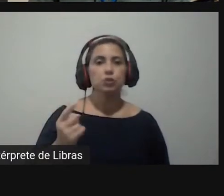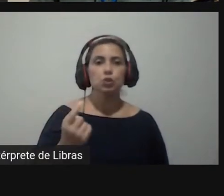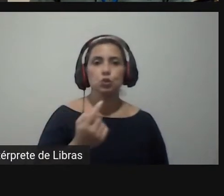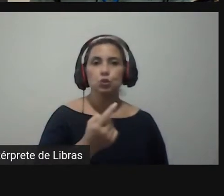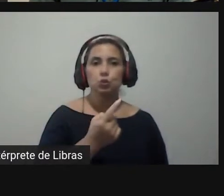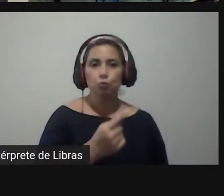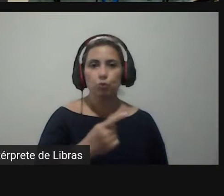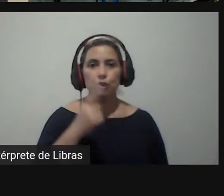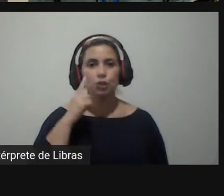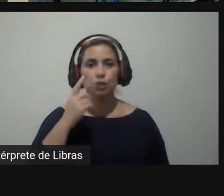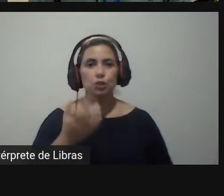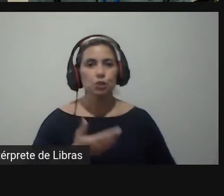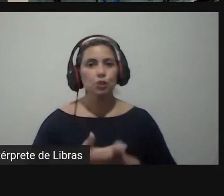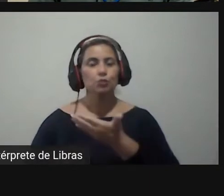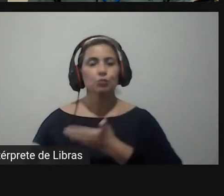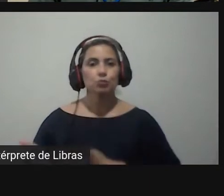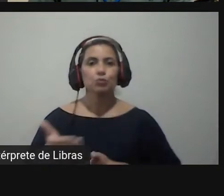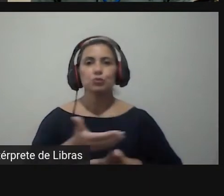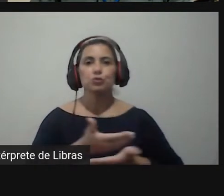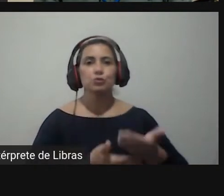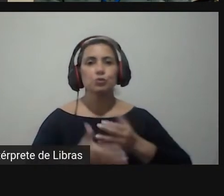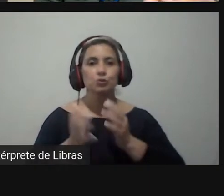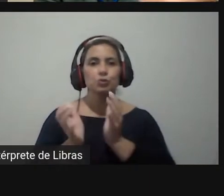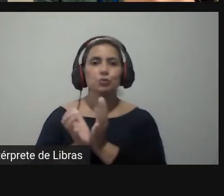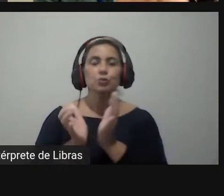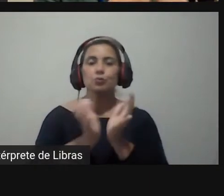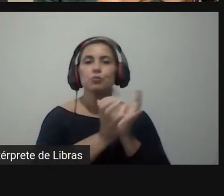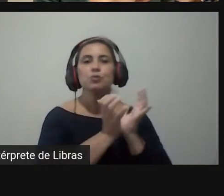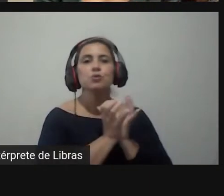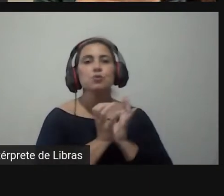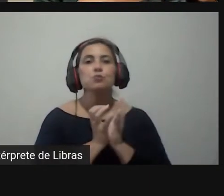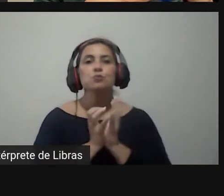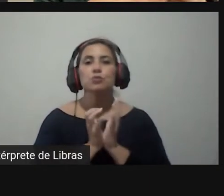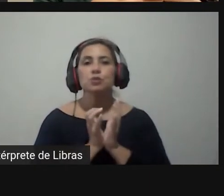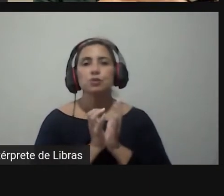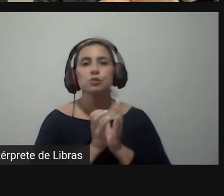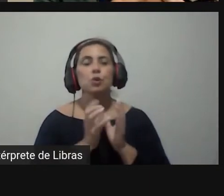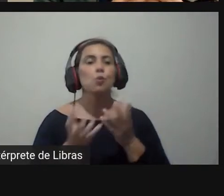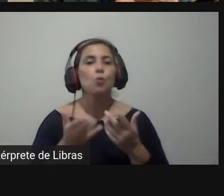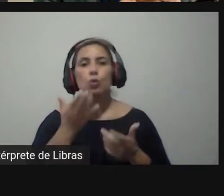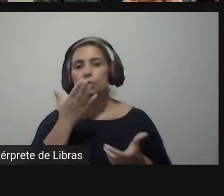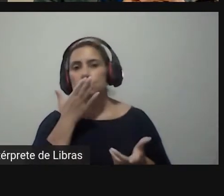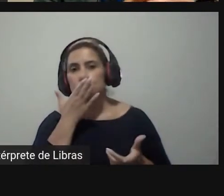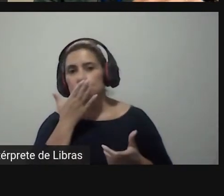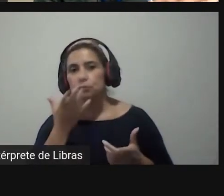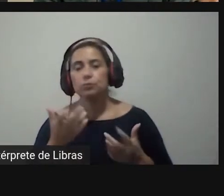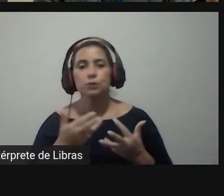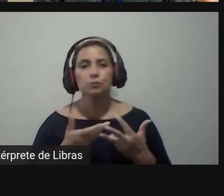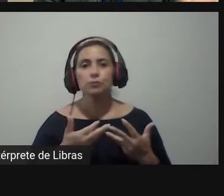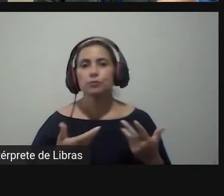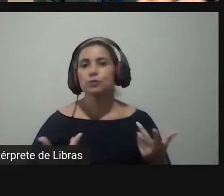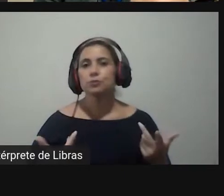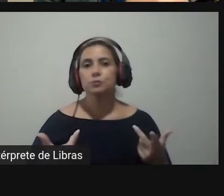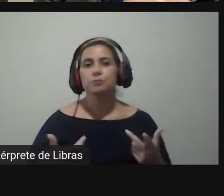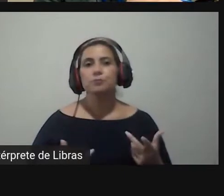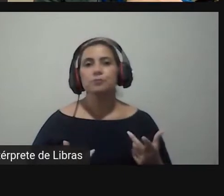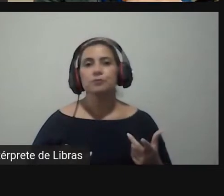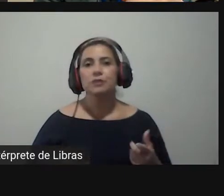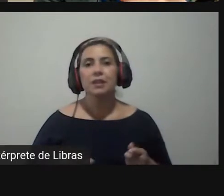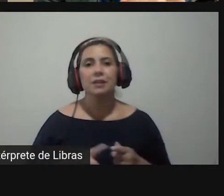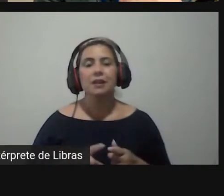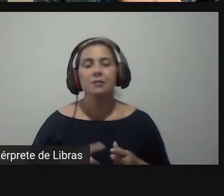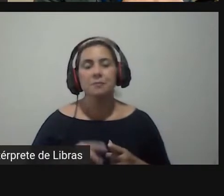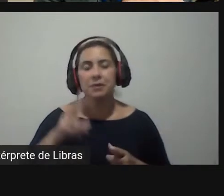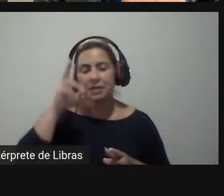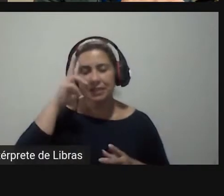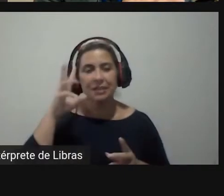um viés mais coletivo ou seja as organizações sejam de que tipo forem para que essas vozes